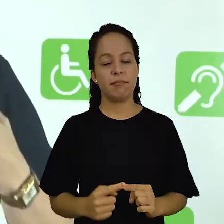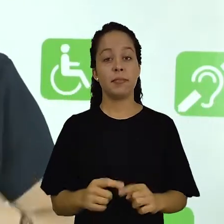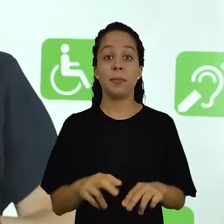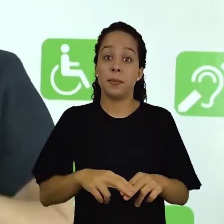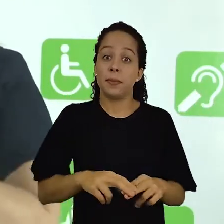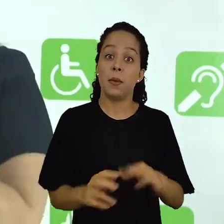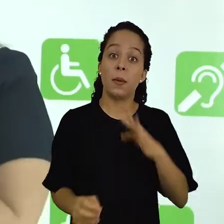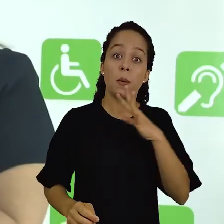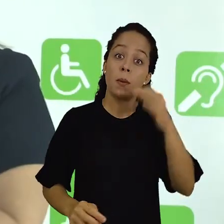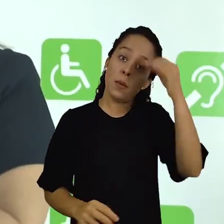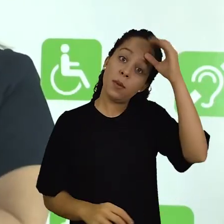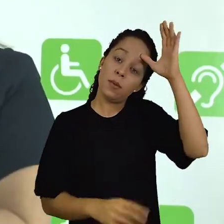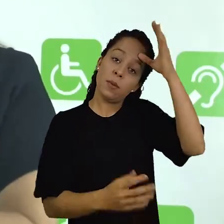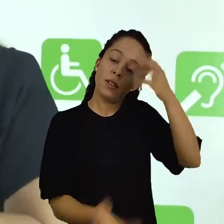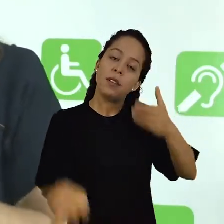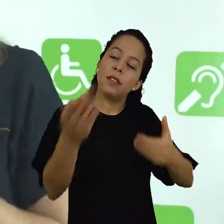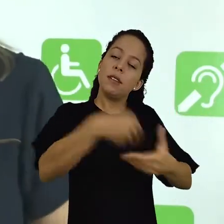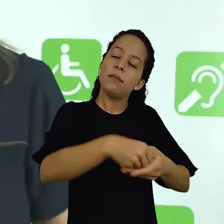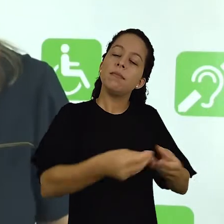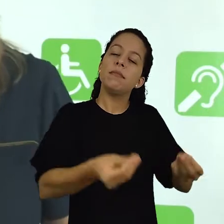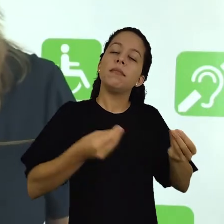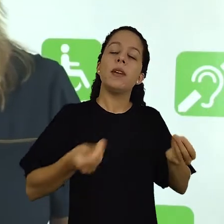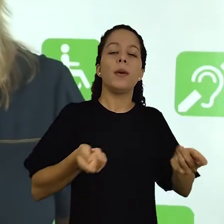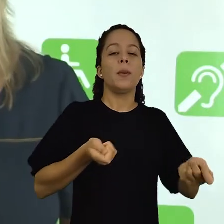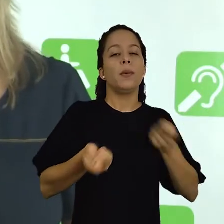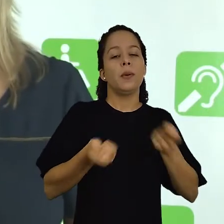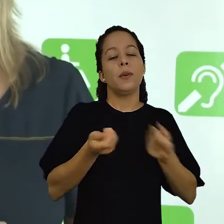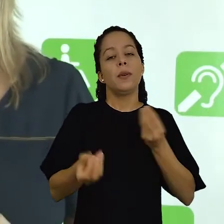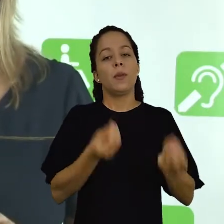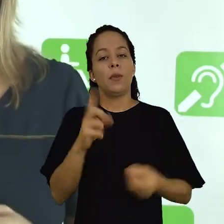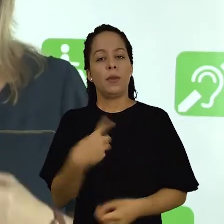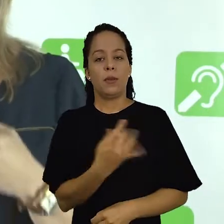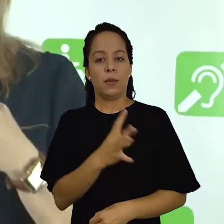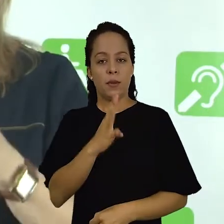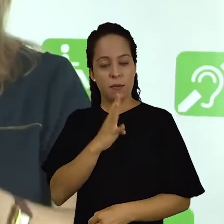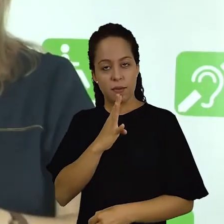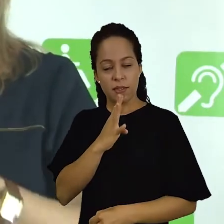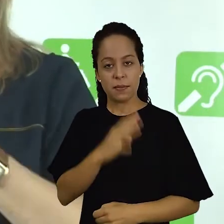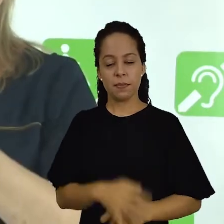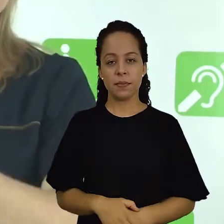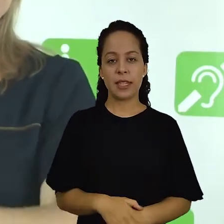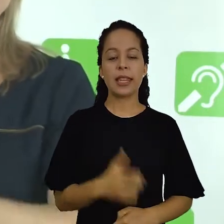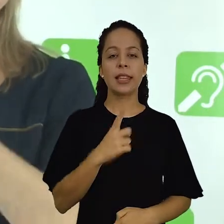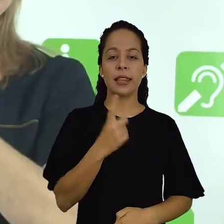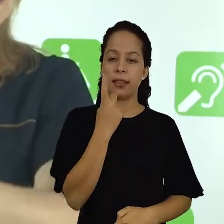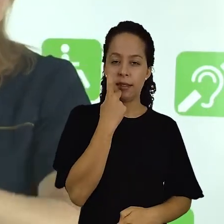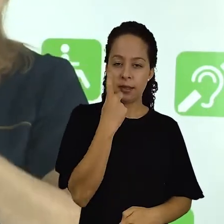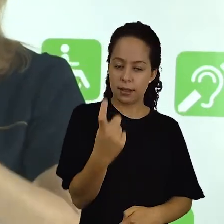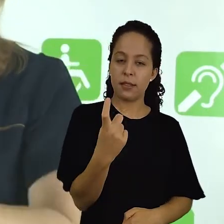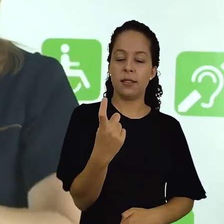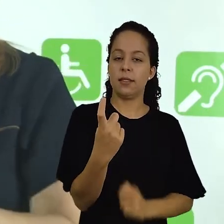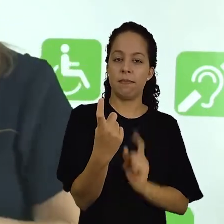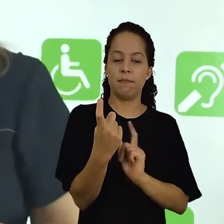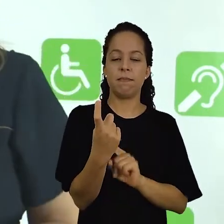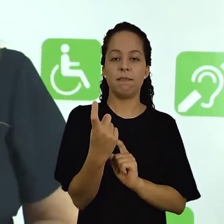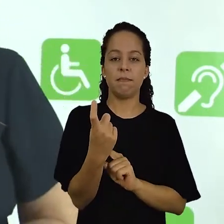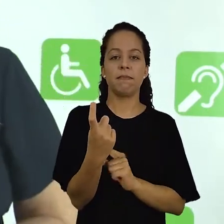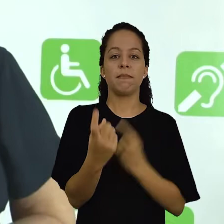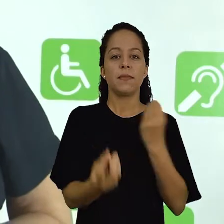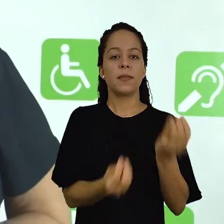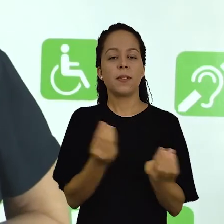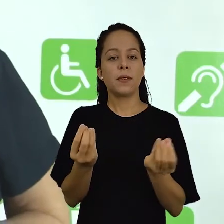informações a ele pertinentes. Então esse conhecimento, ele proporciona um controle sobre aquilo que você conhece.